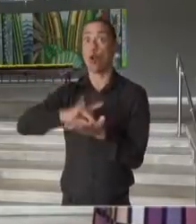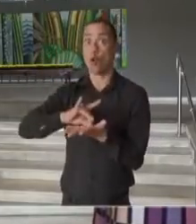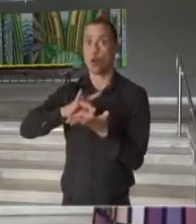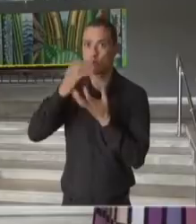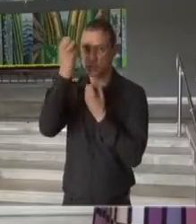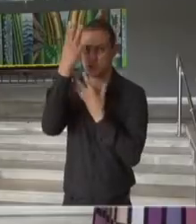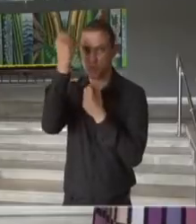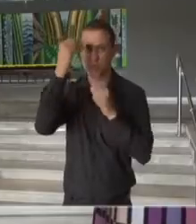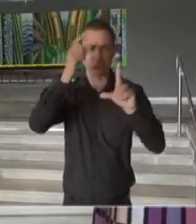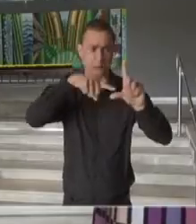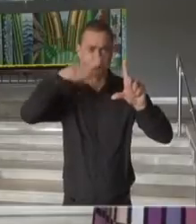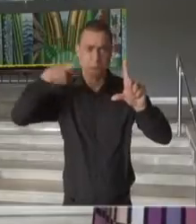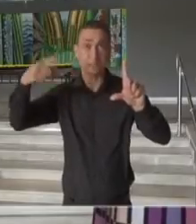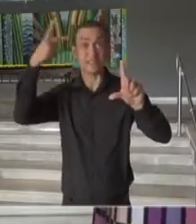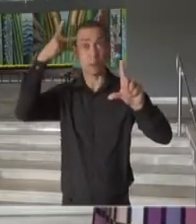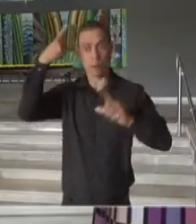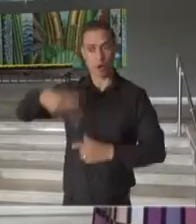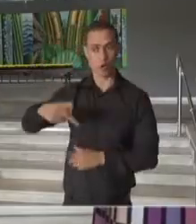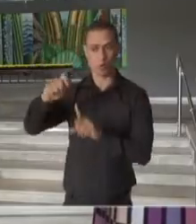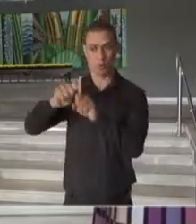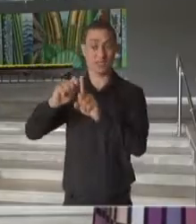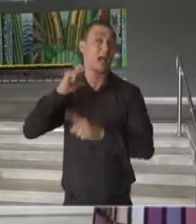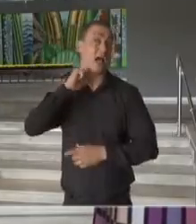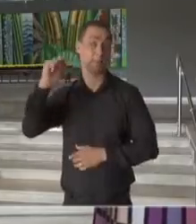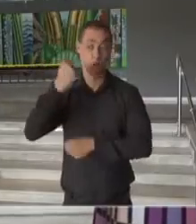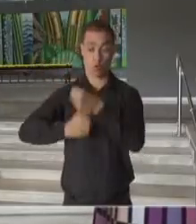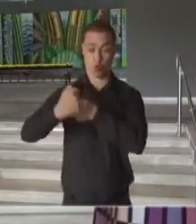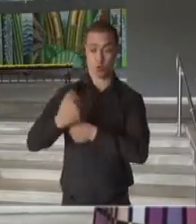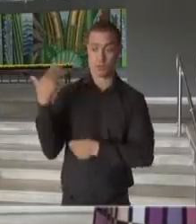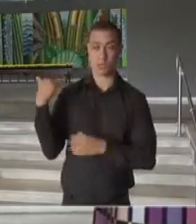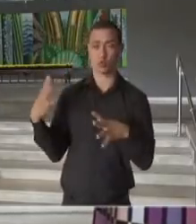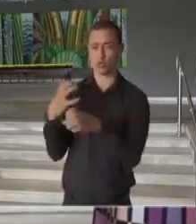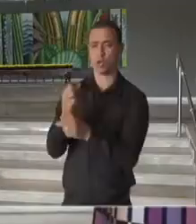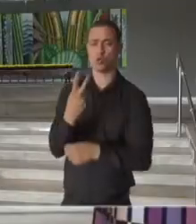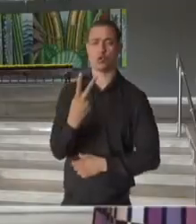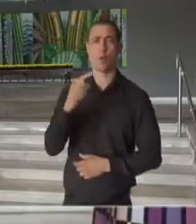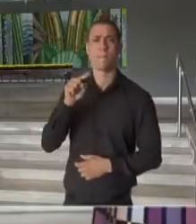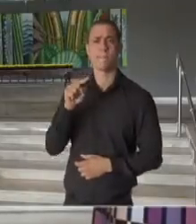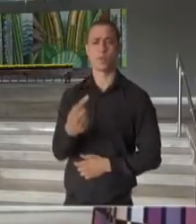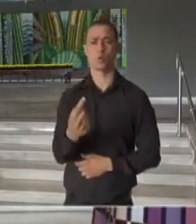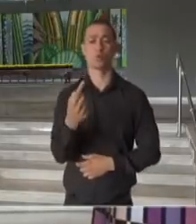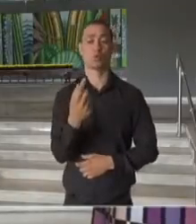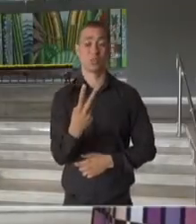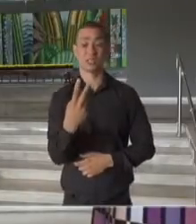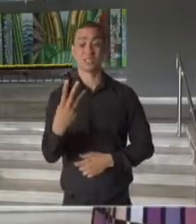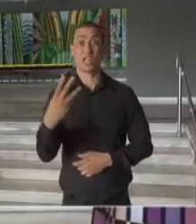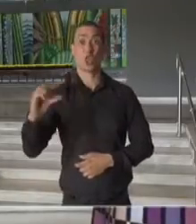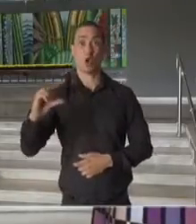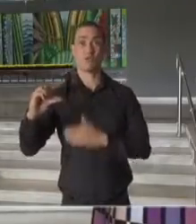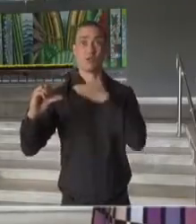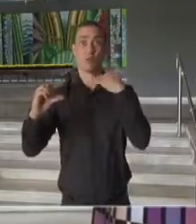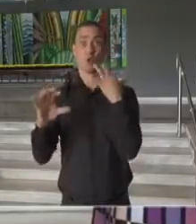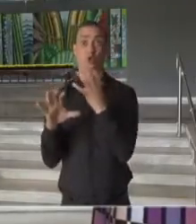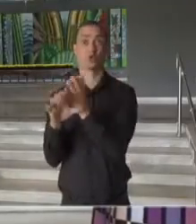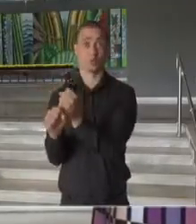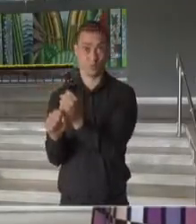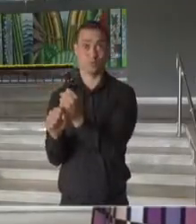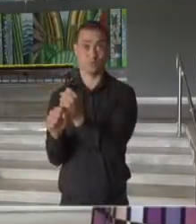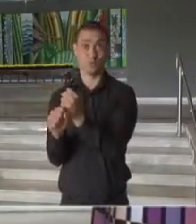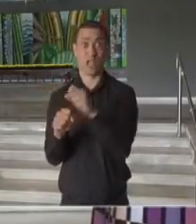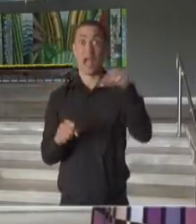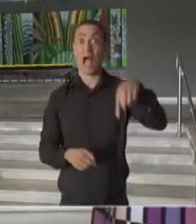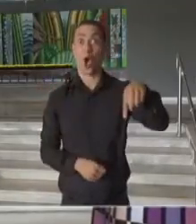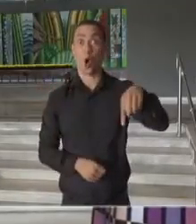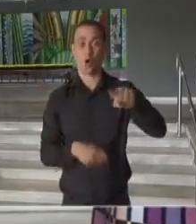São Paulo, em abril do ano passado, teve 2.239 mortes. E